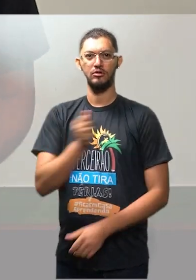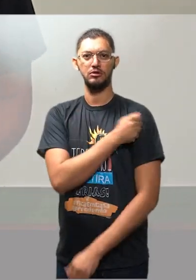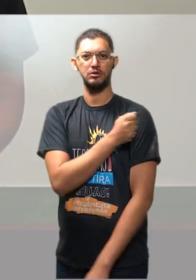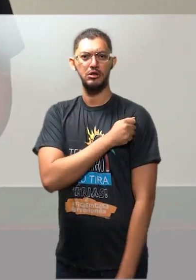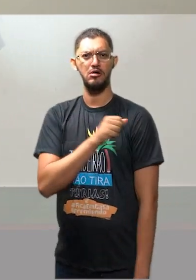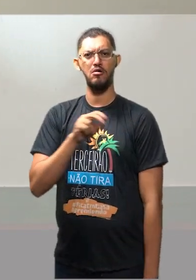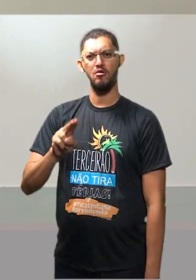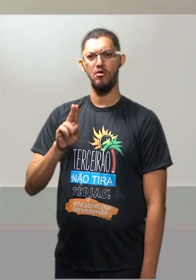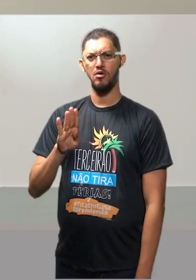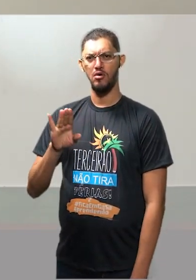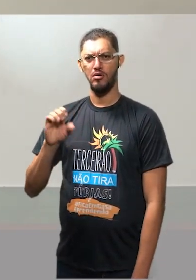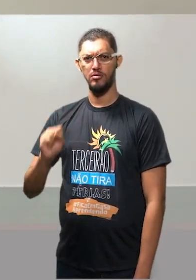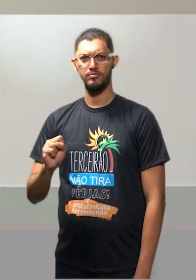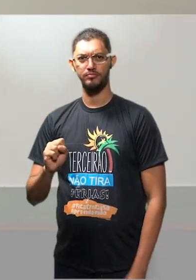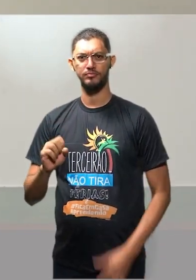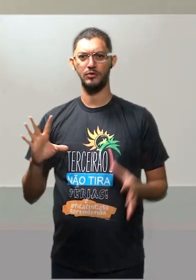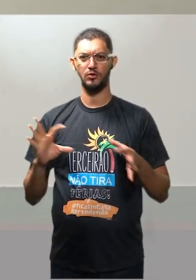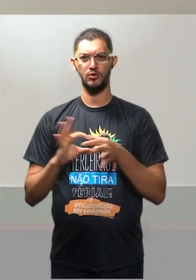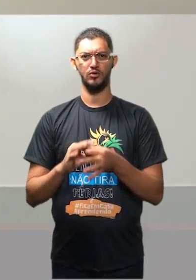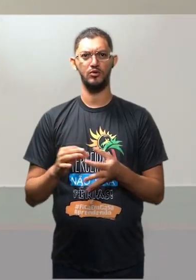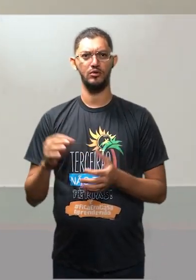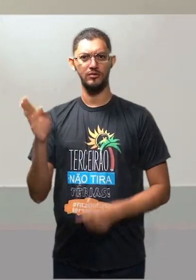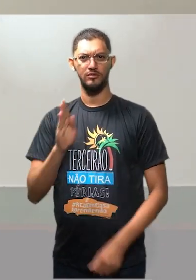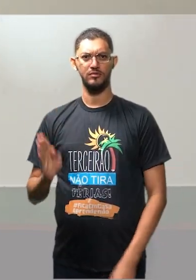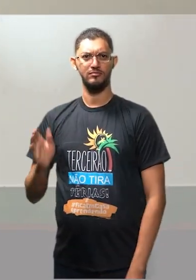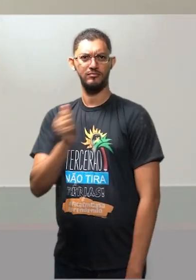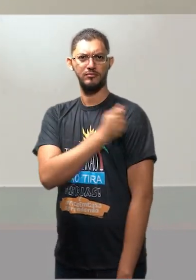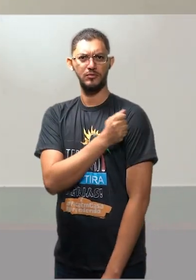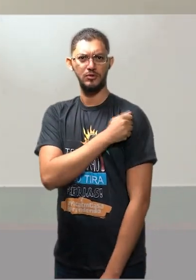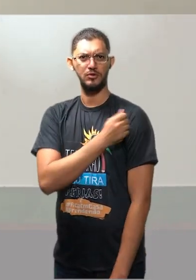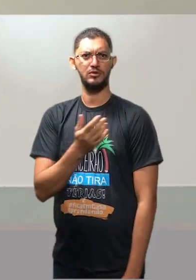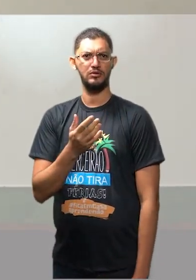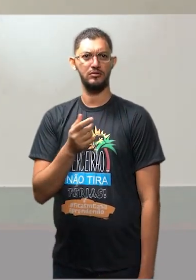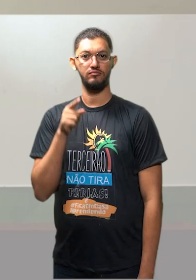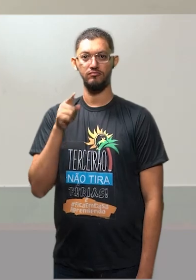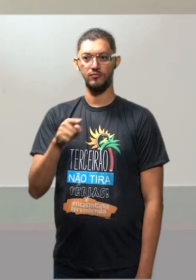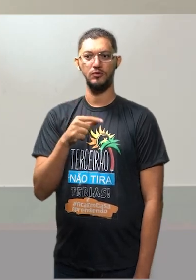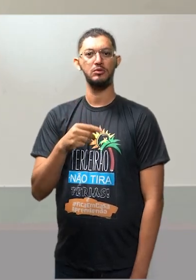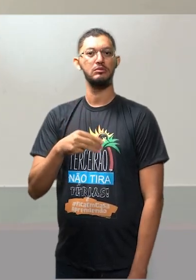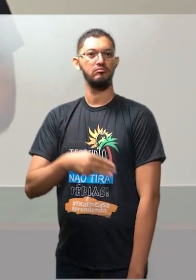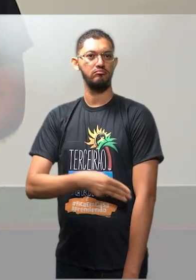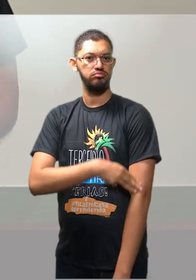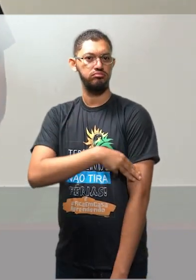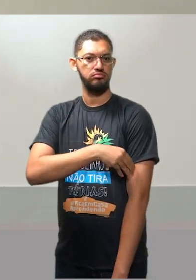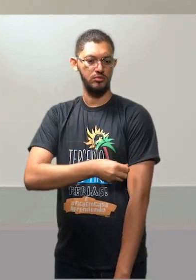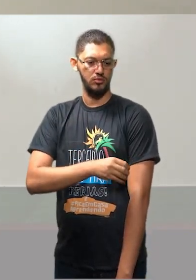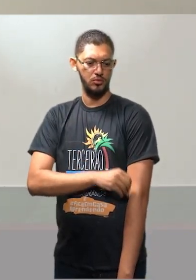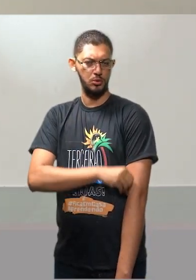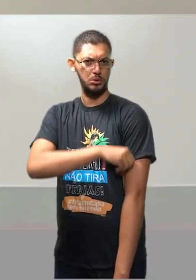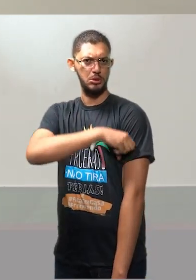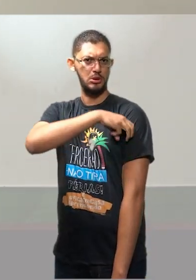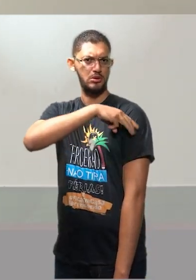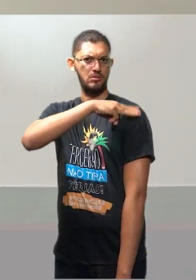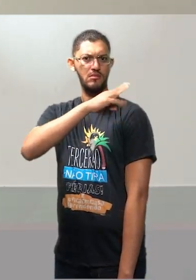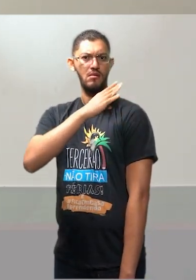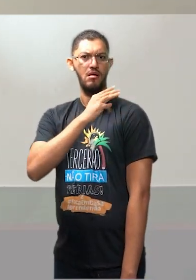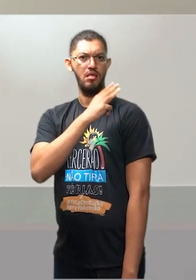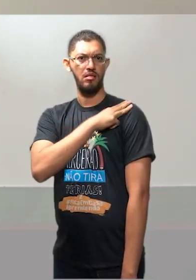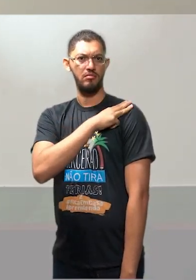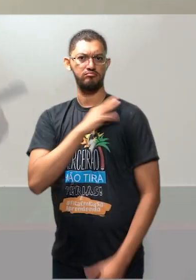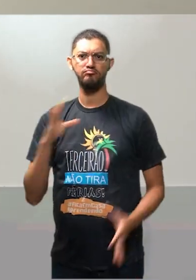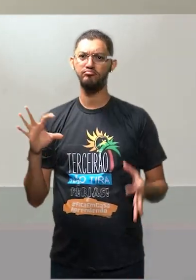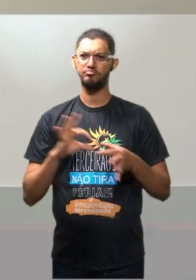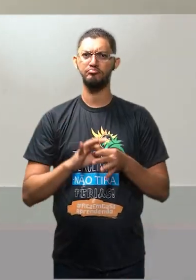UBIS, a União Nacional de Estudantes Secundaristas. Como vocês do ensino básico, que vão tentar se reunir legalmente.